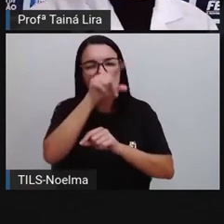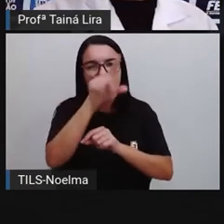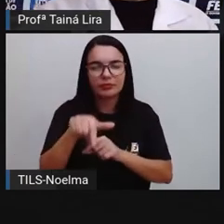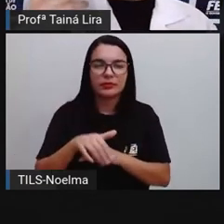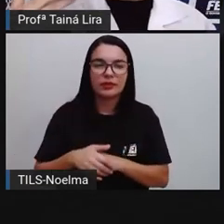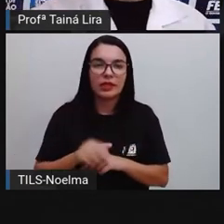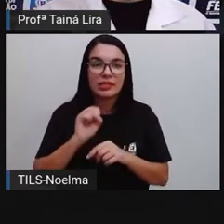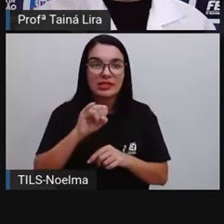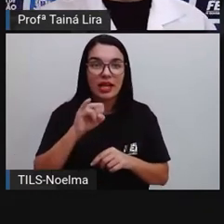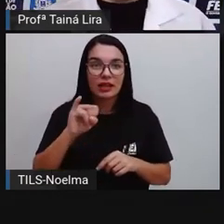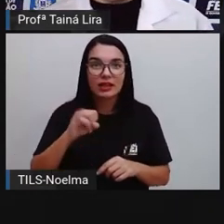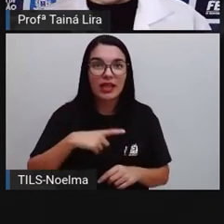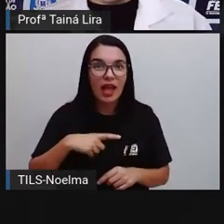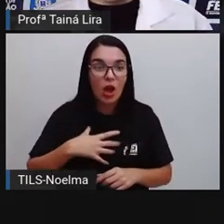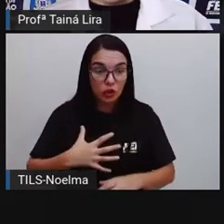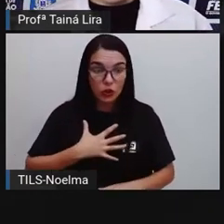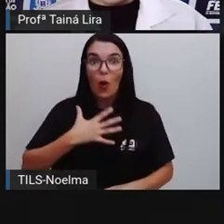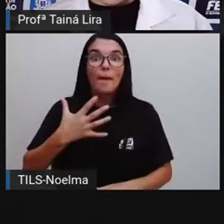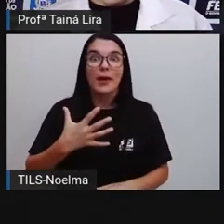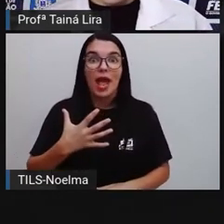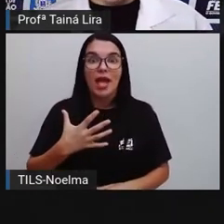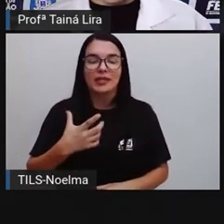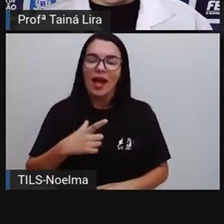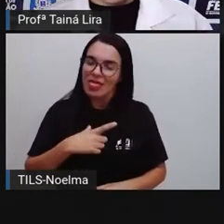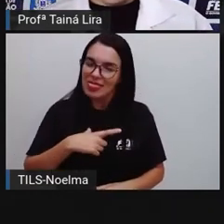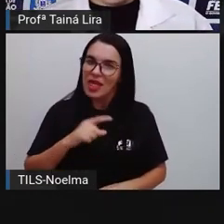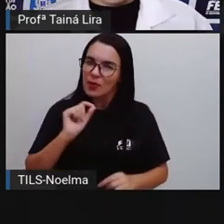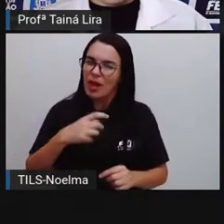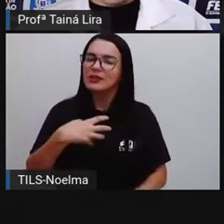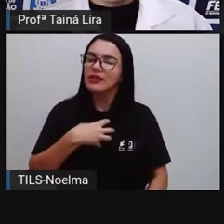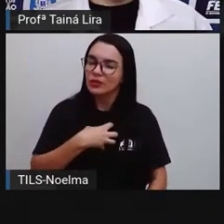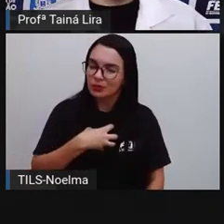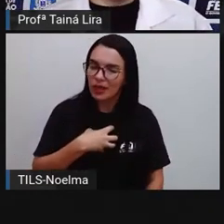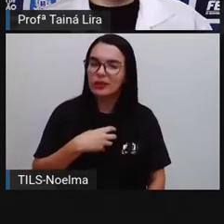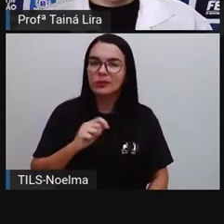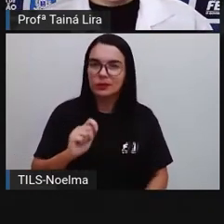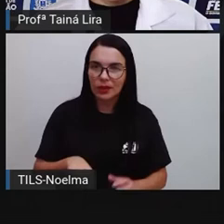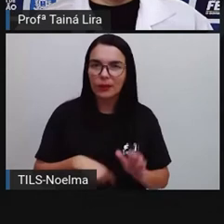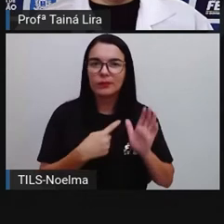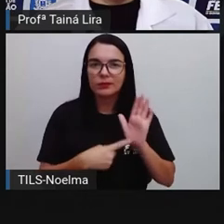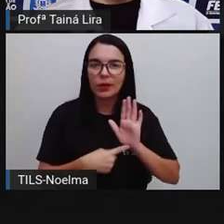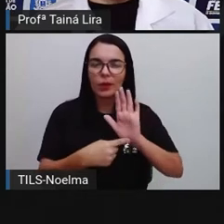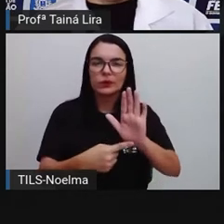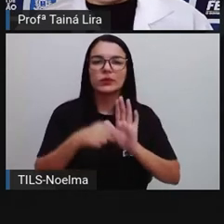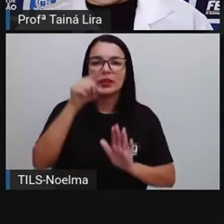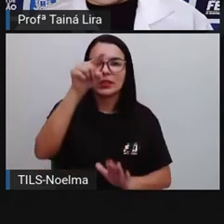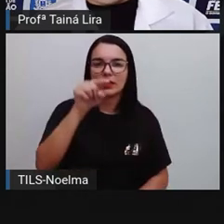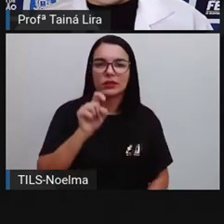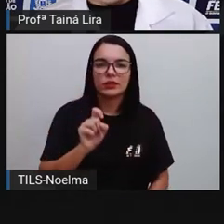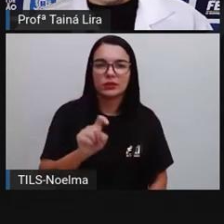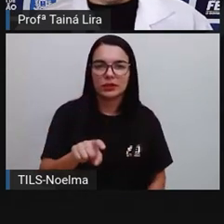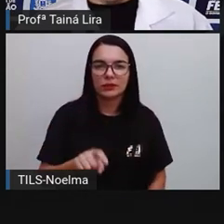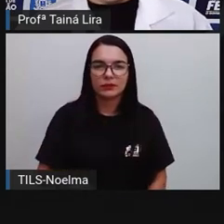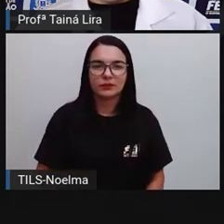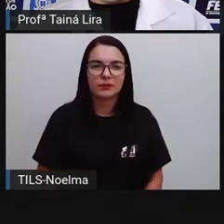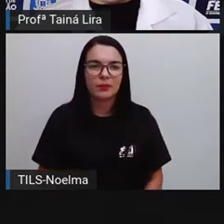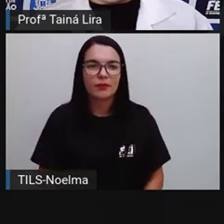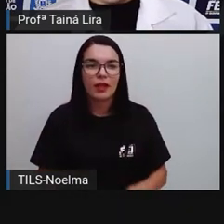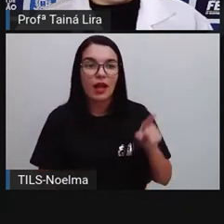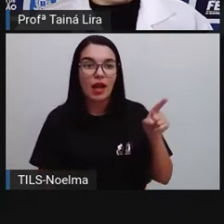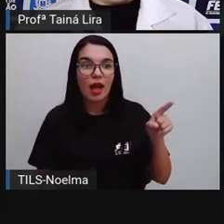Surpresa, surpresa é um sentimento. Olha lá, apareceu a exclamação. Balão de eco, o de